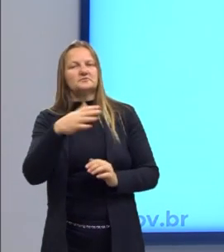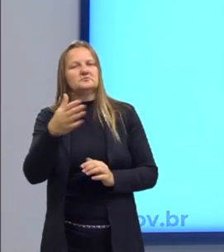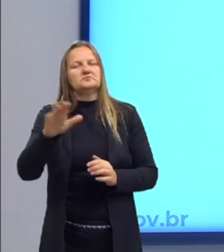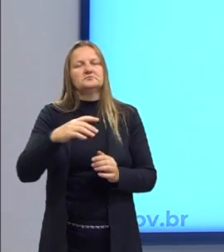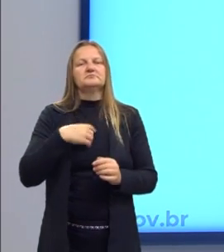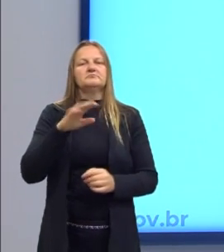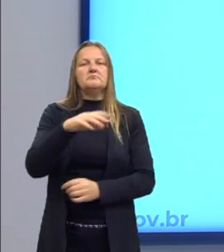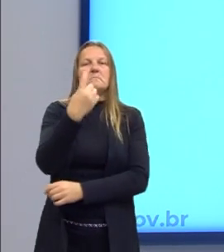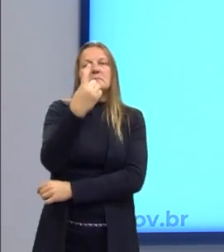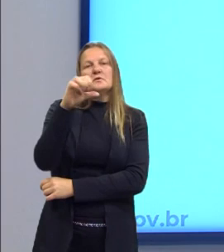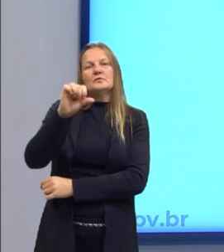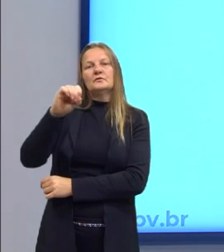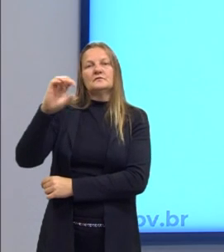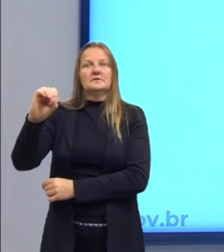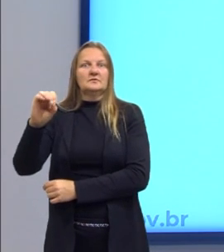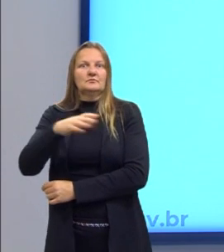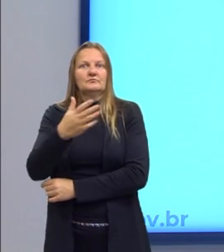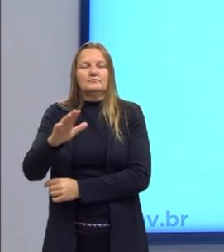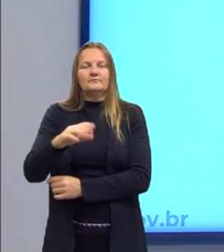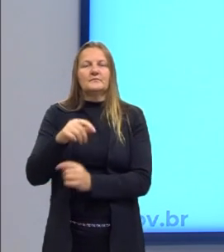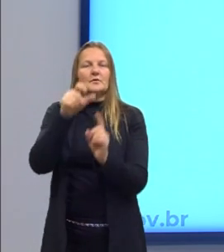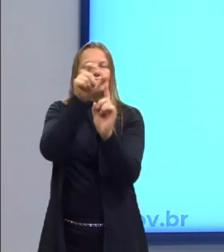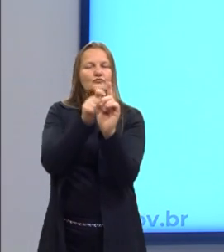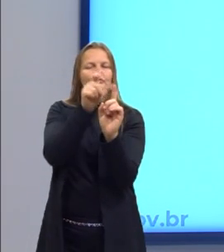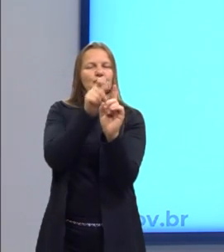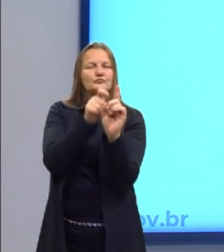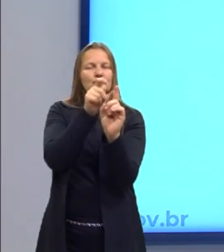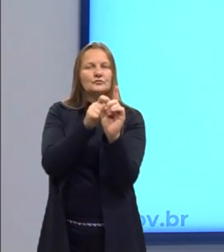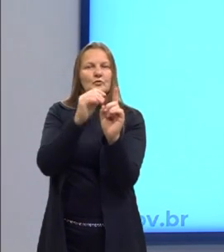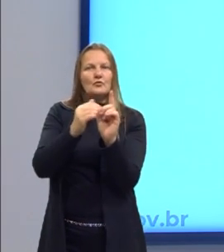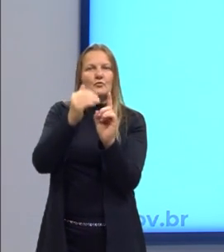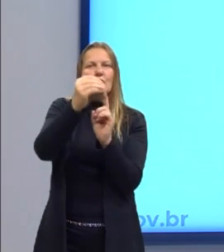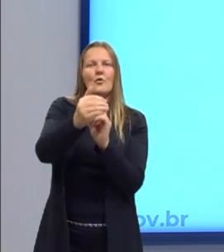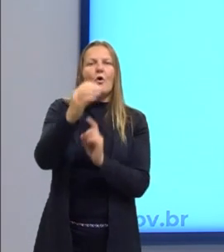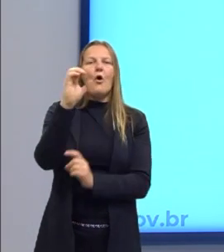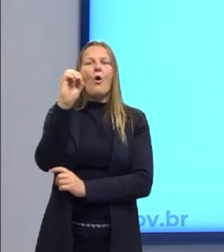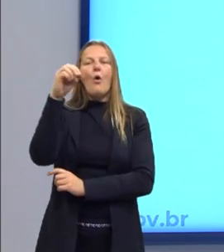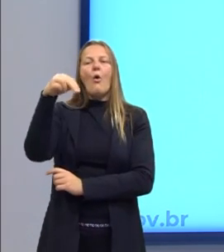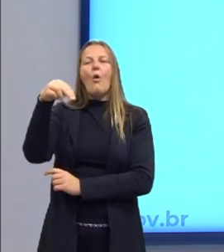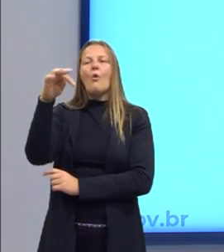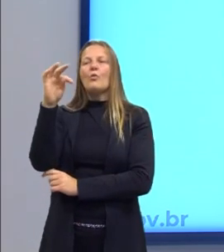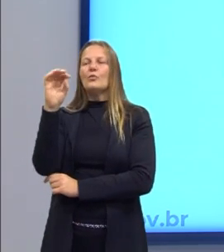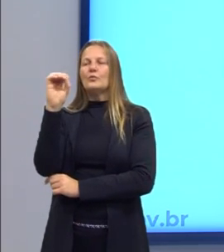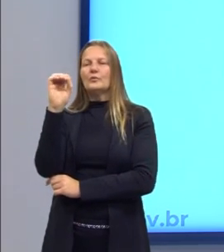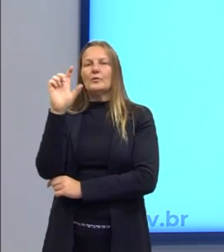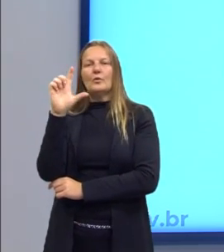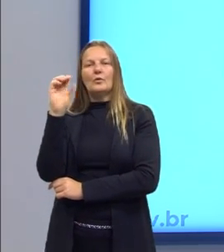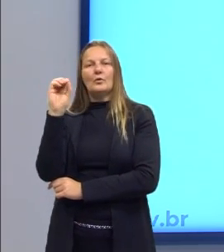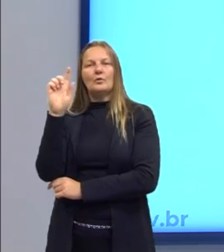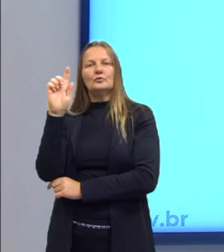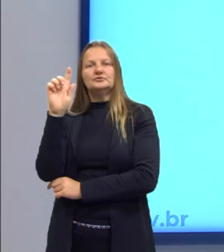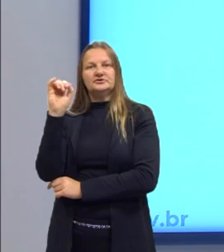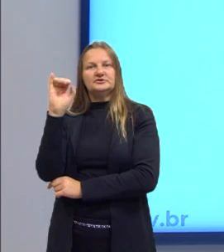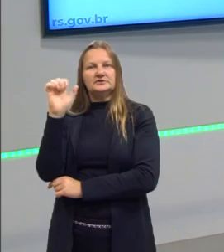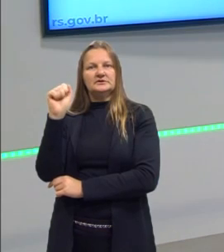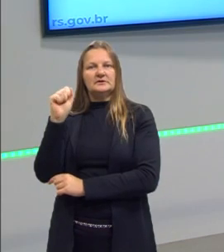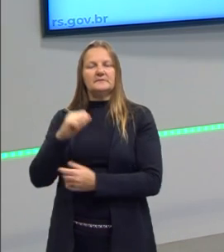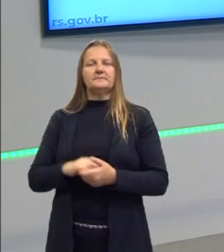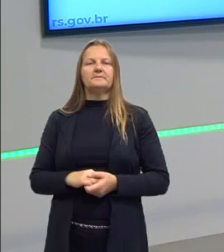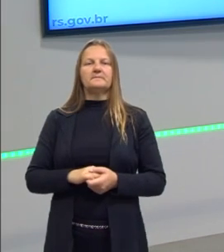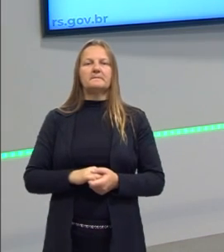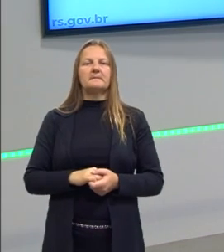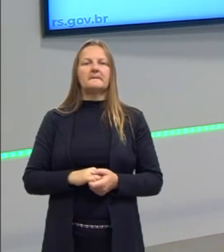1900, a metafísica ou uma ontologia, o ser como um todo. Ainda voltando aqui do Husserl, ele vai criar a